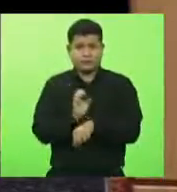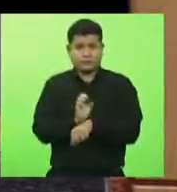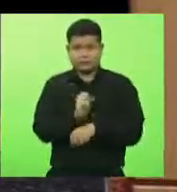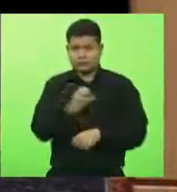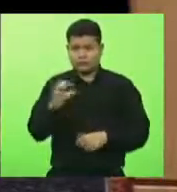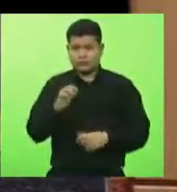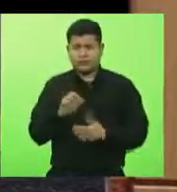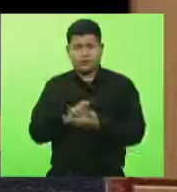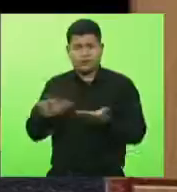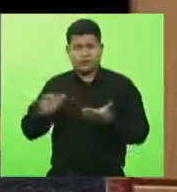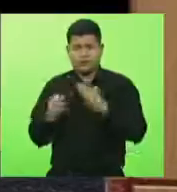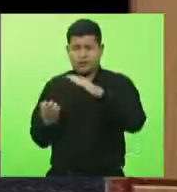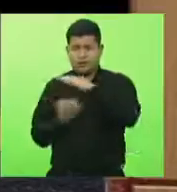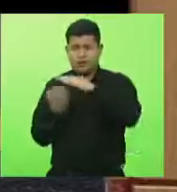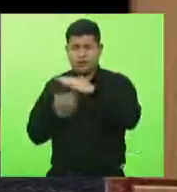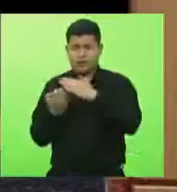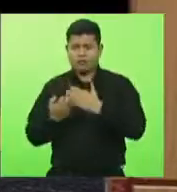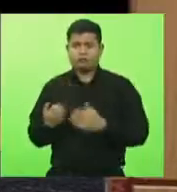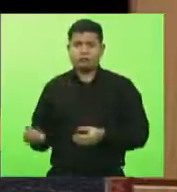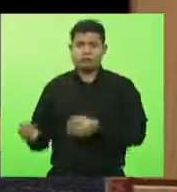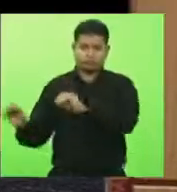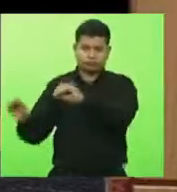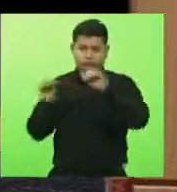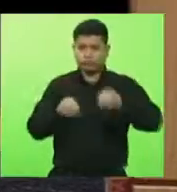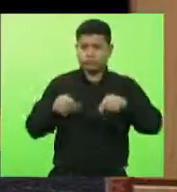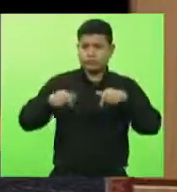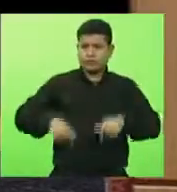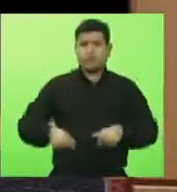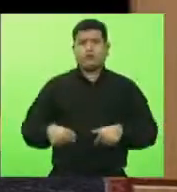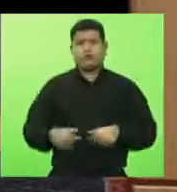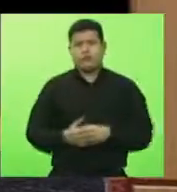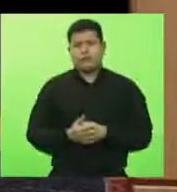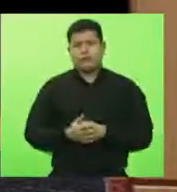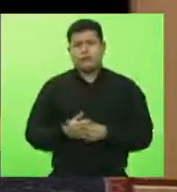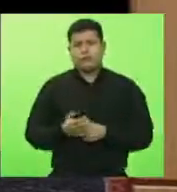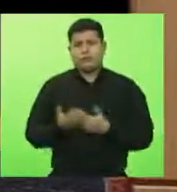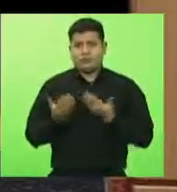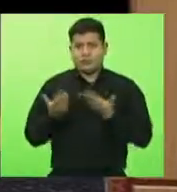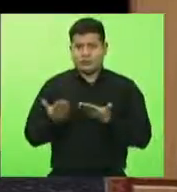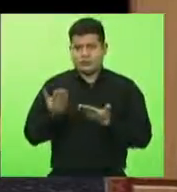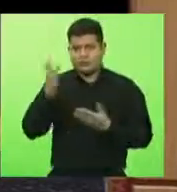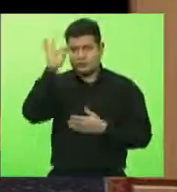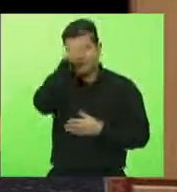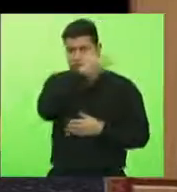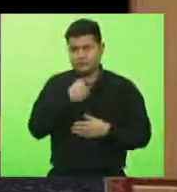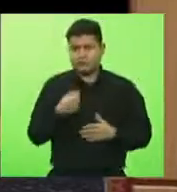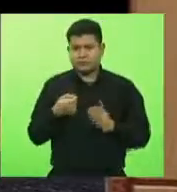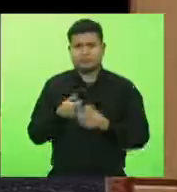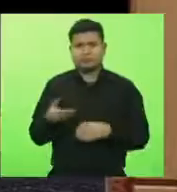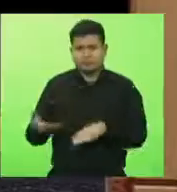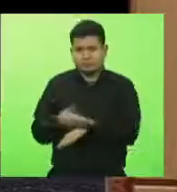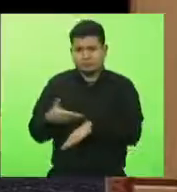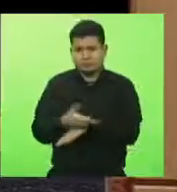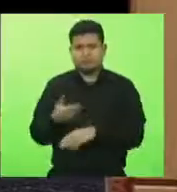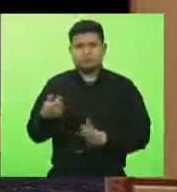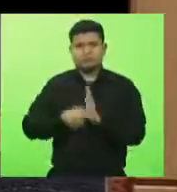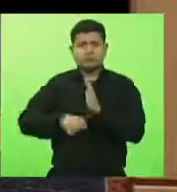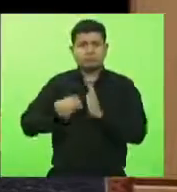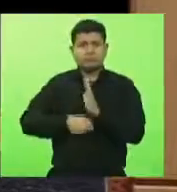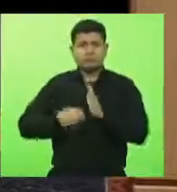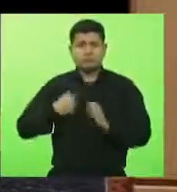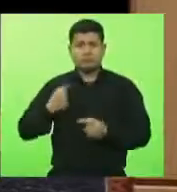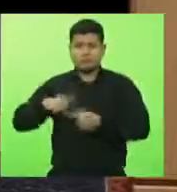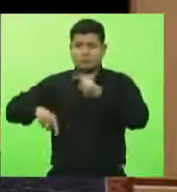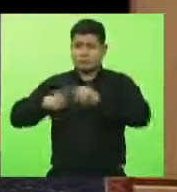deputado Fabiano, vossa excelência, que participa dessa luta, que o produto chegue,